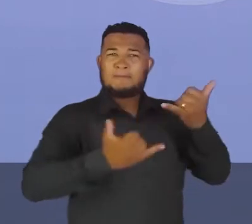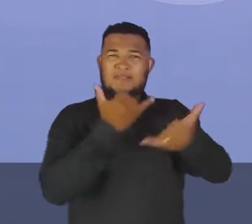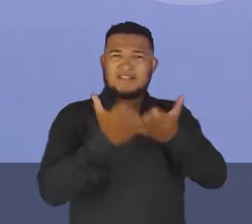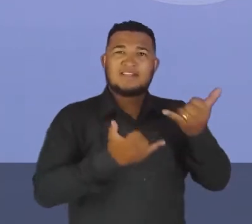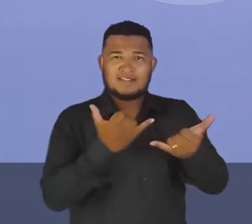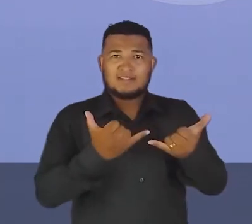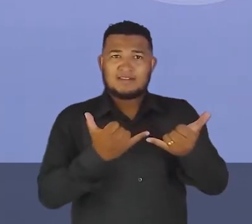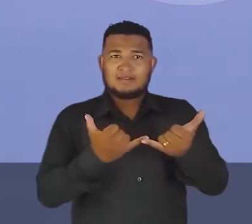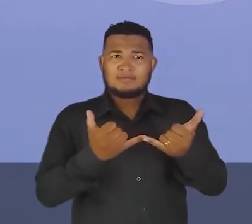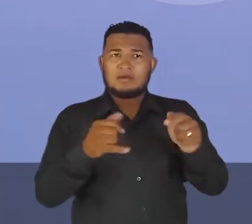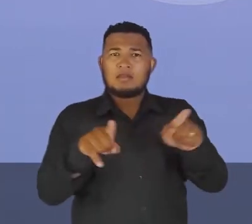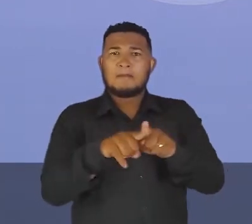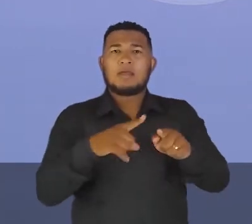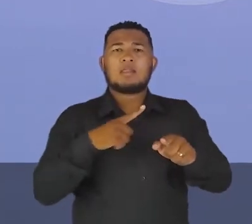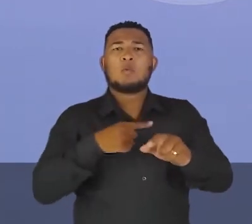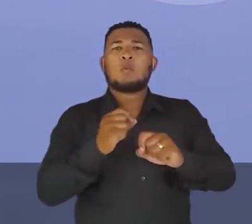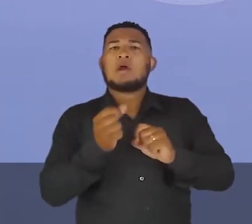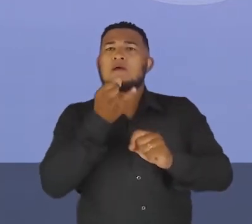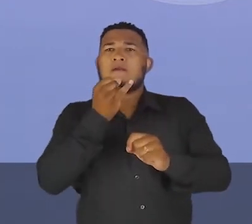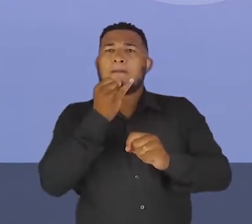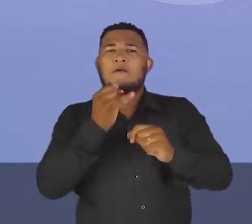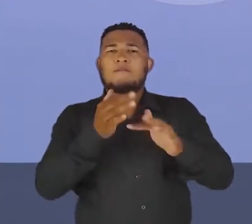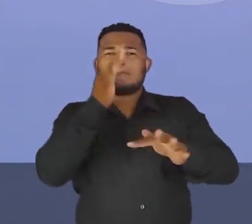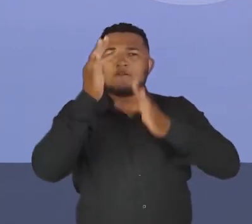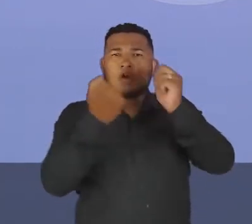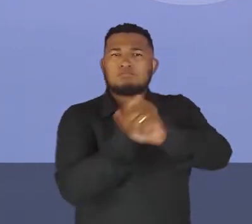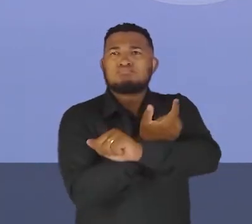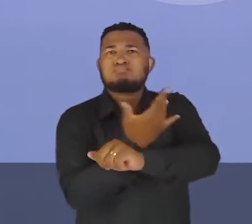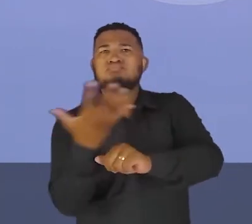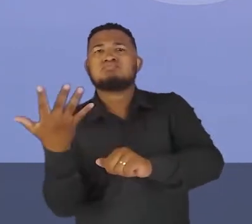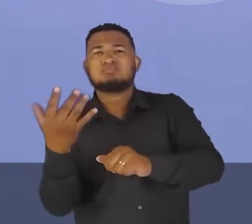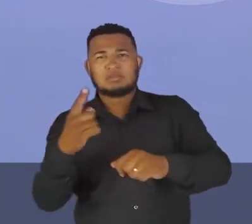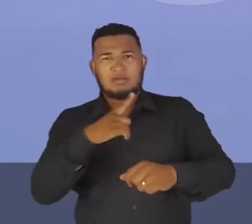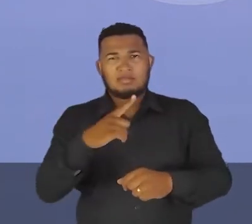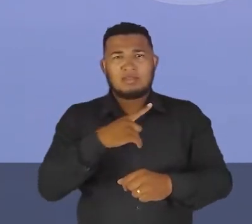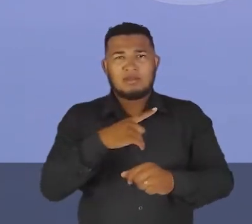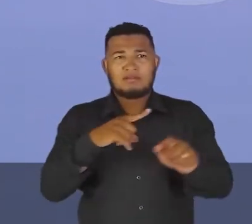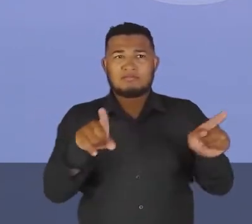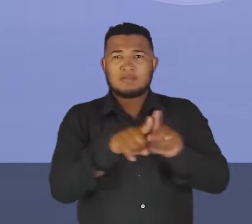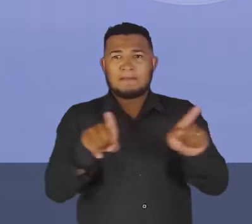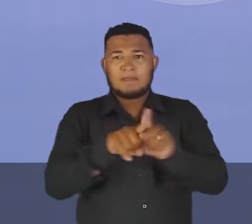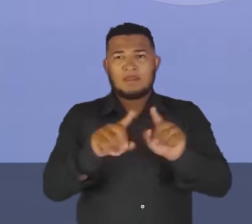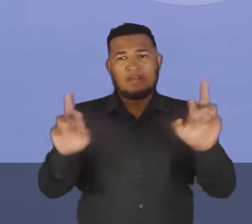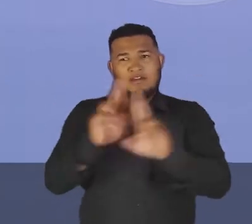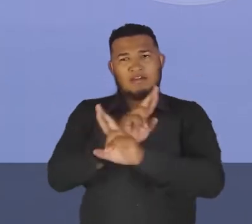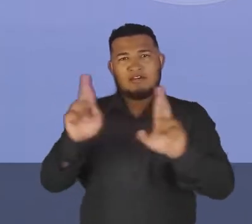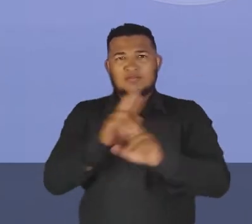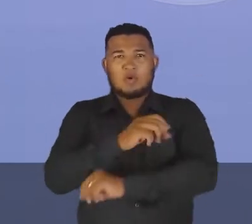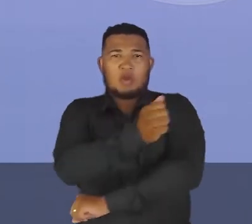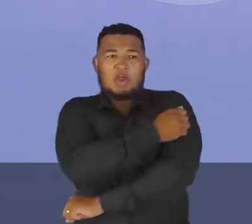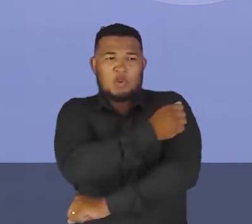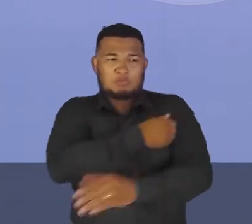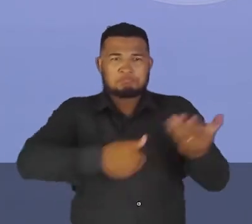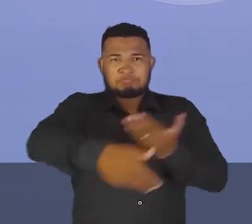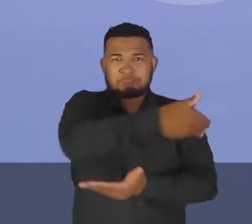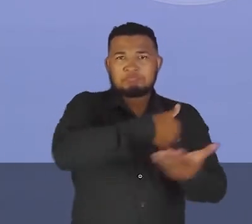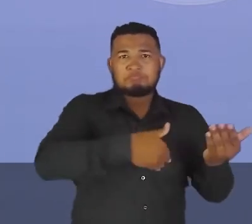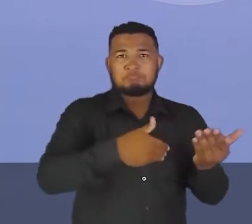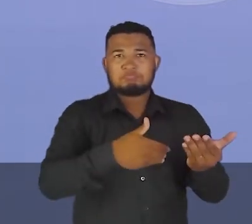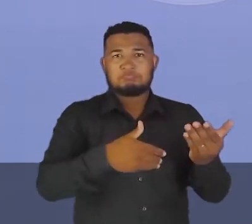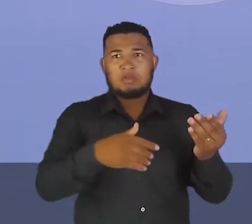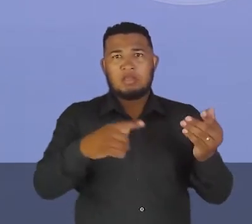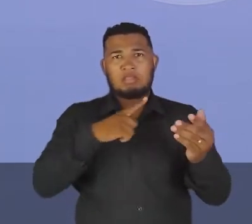Será que essa escola tem horta? Ela tem locais de relações entre alunos? Será que essa escola tem